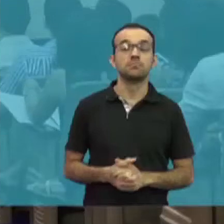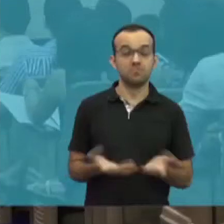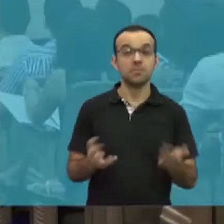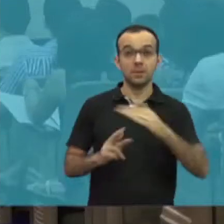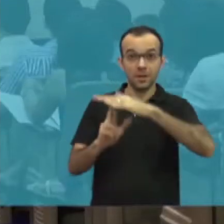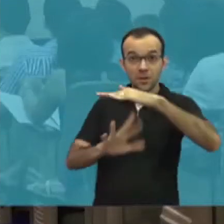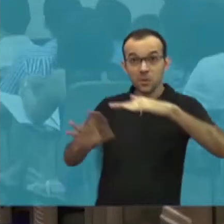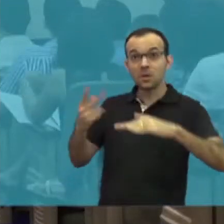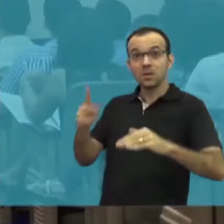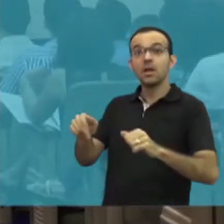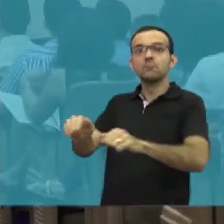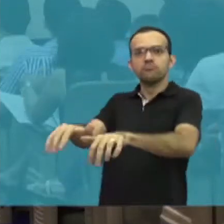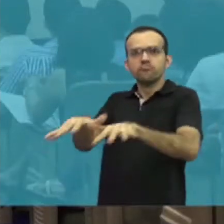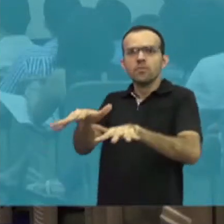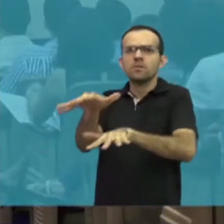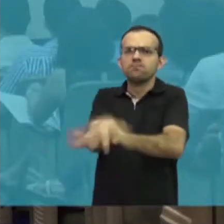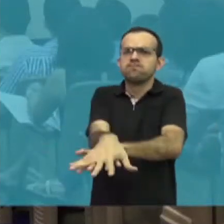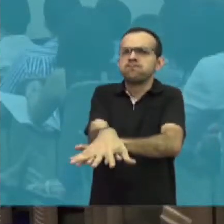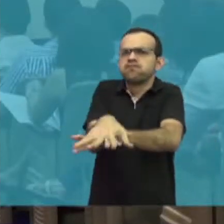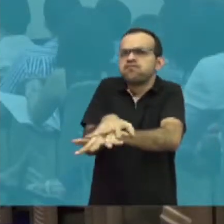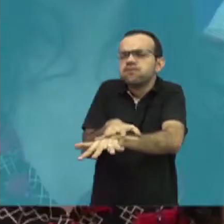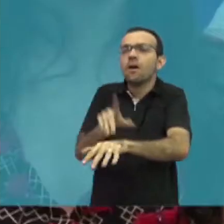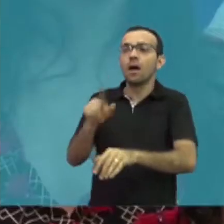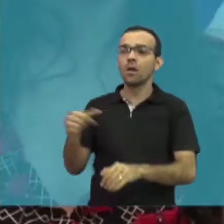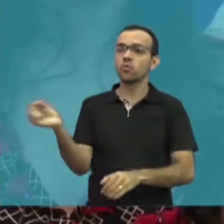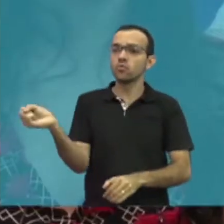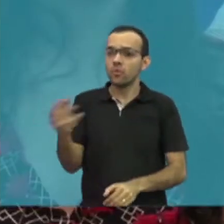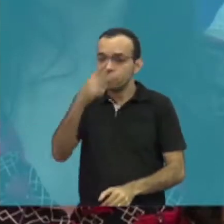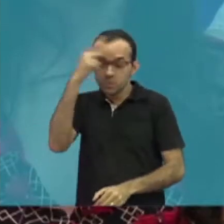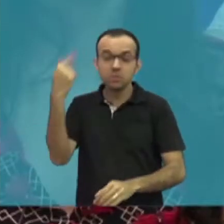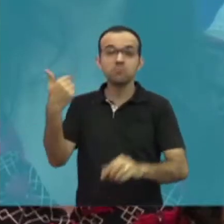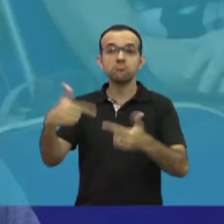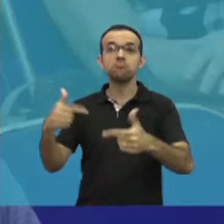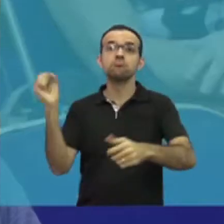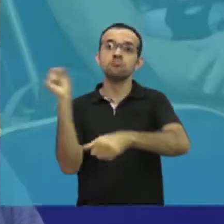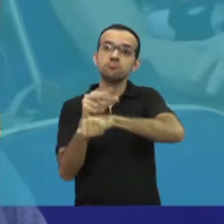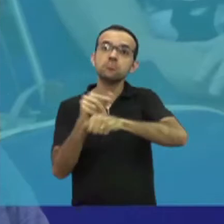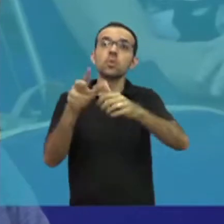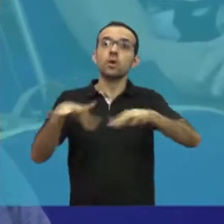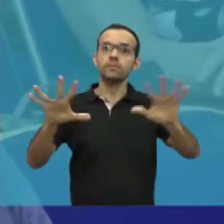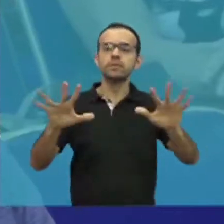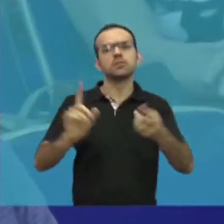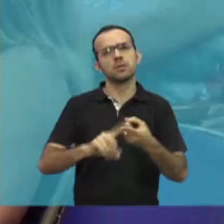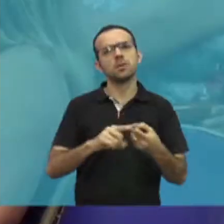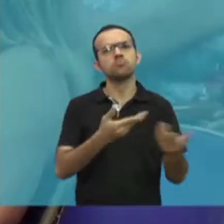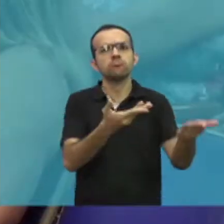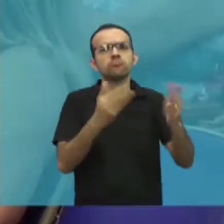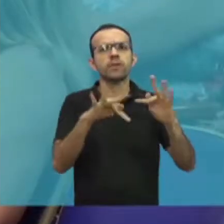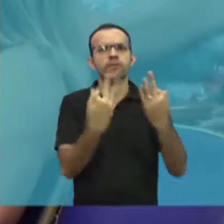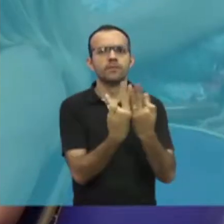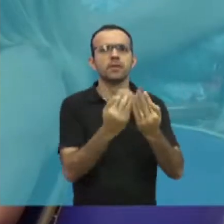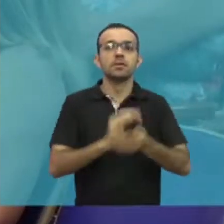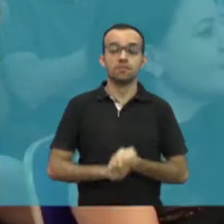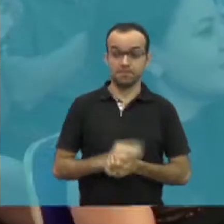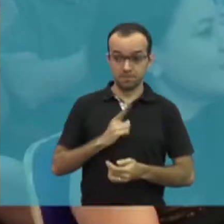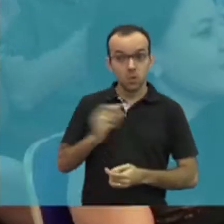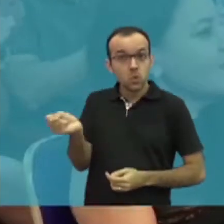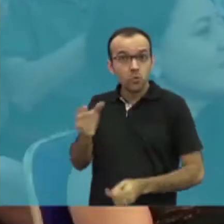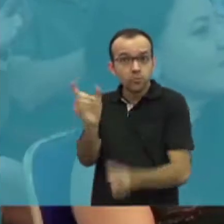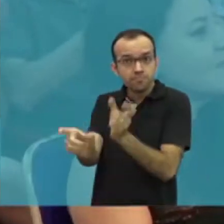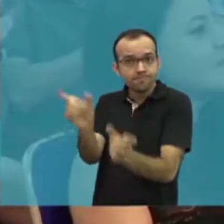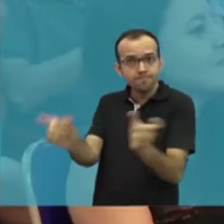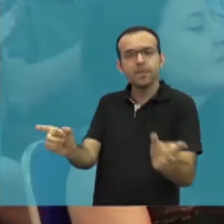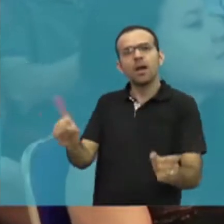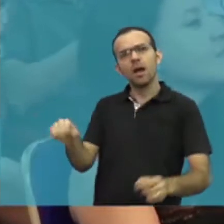O auditório da reitoria ficou cheio para receber os mais novos servidores da UFC e convidados. Os